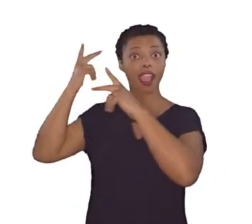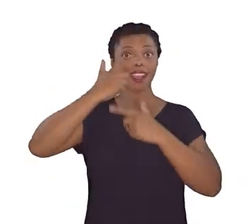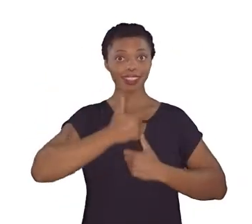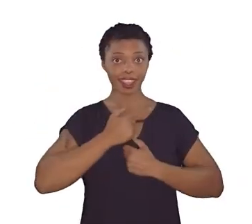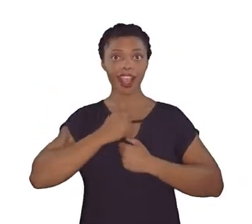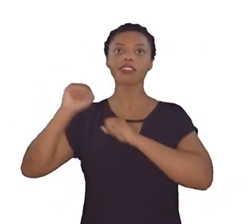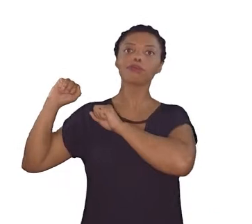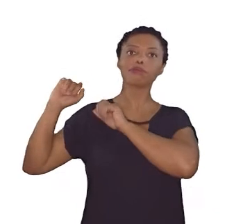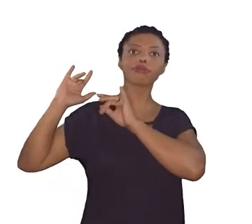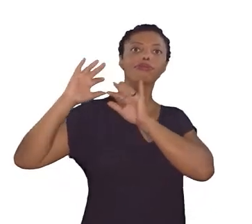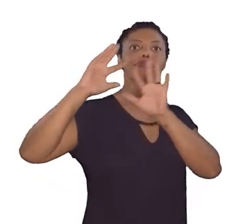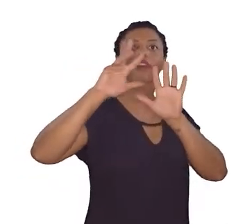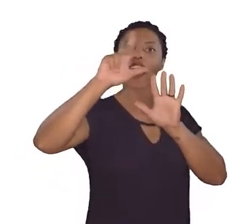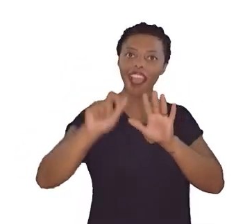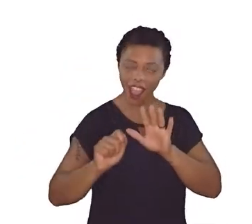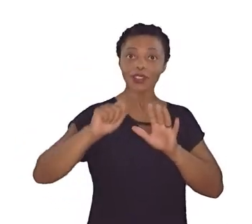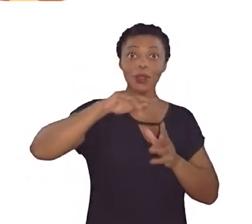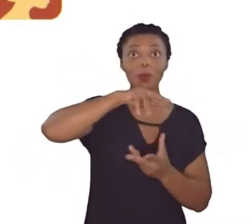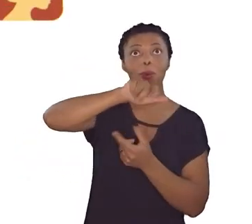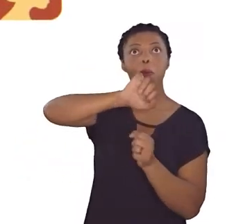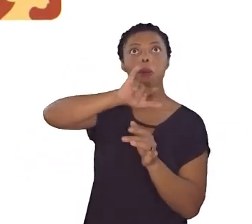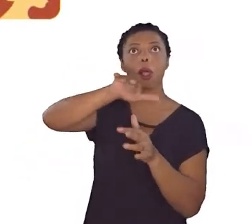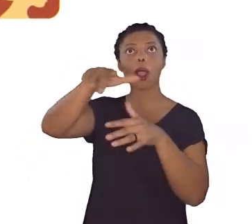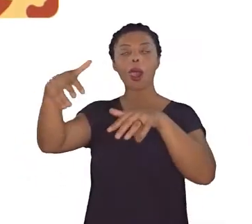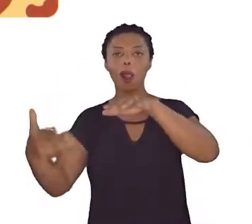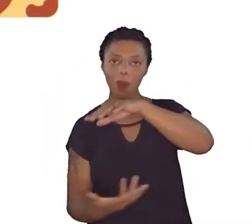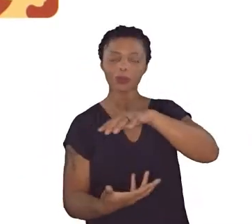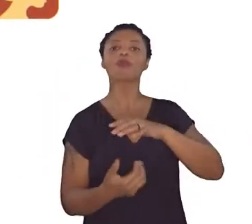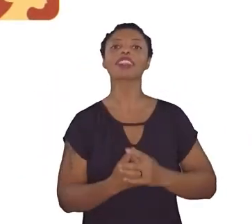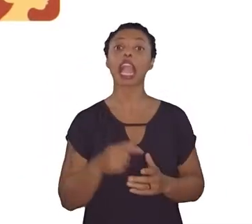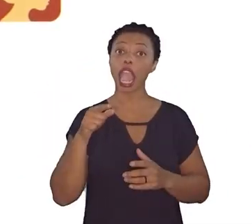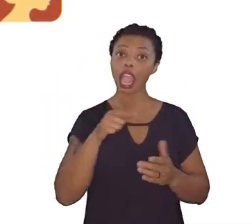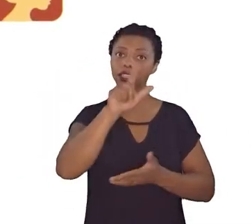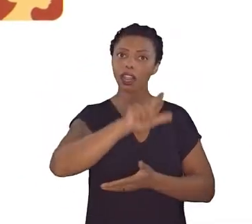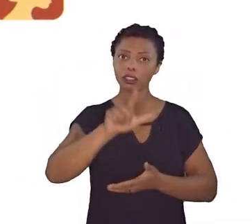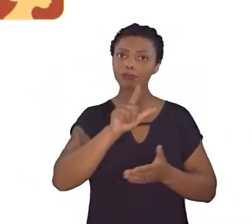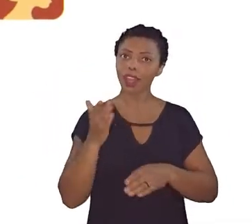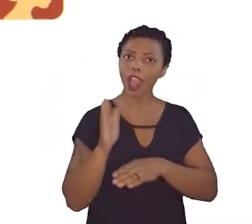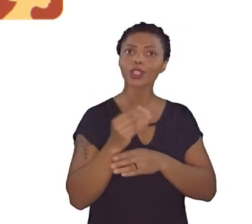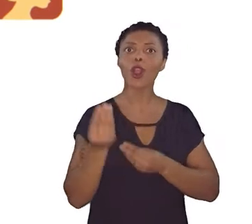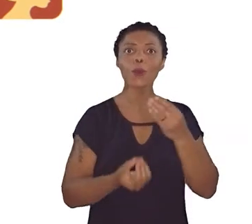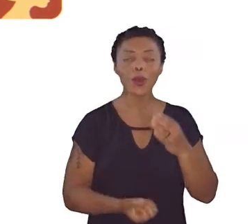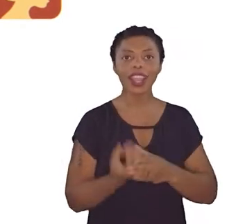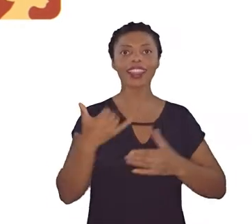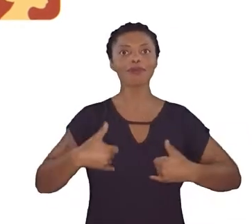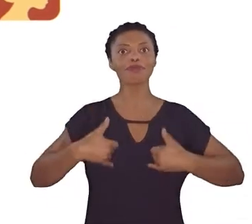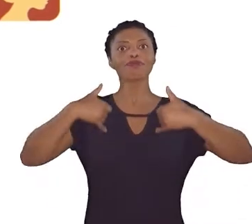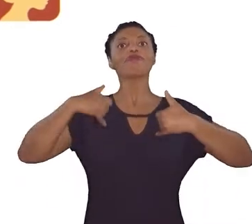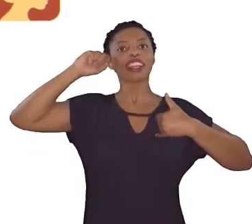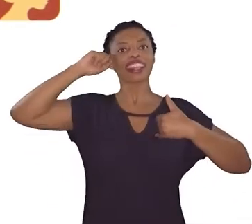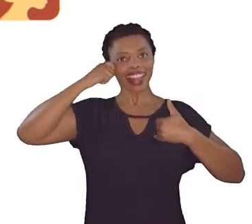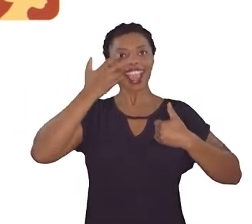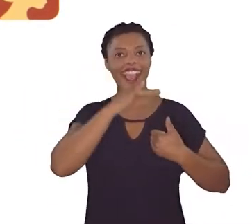diáspora africana no mundo. Essa literatura contribui na formação do orgulho pela negritude em crianças negras, pois elas